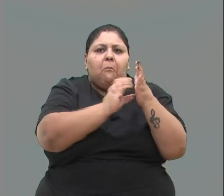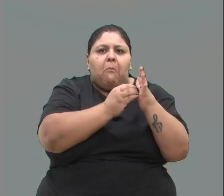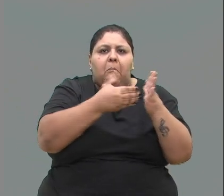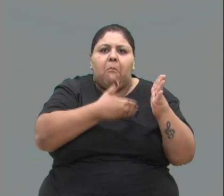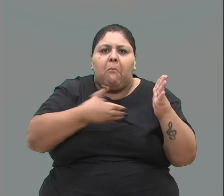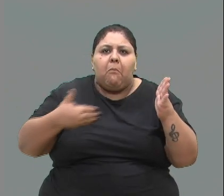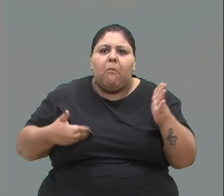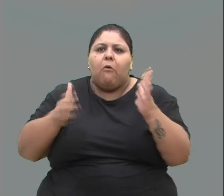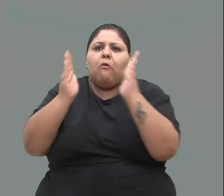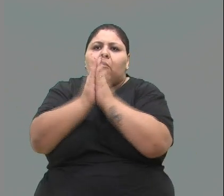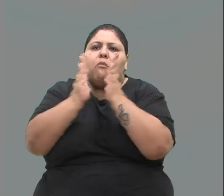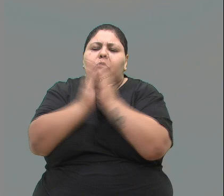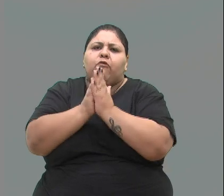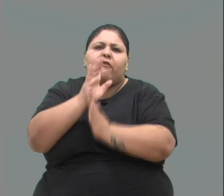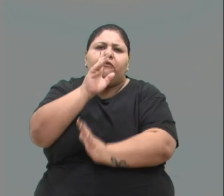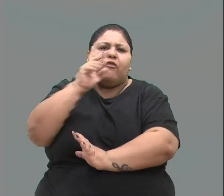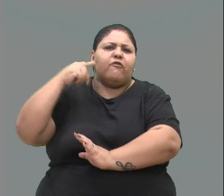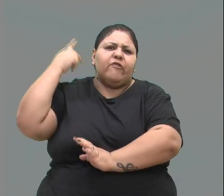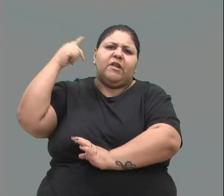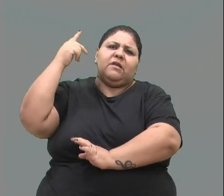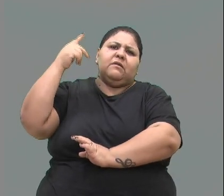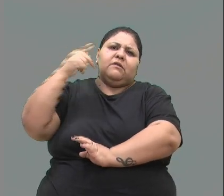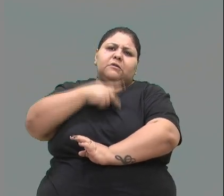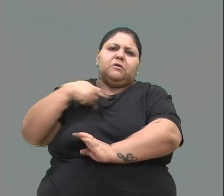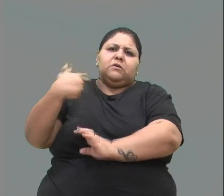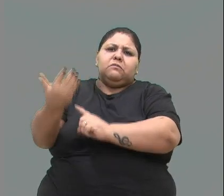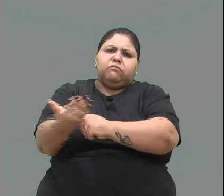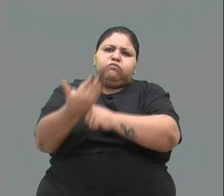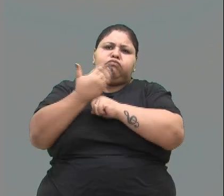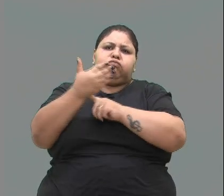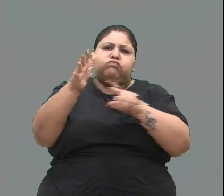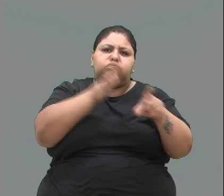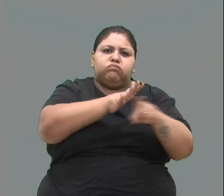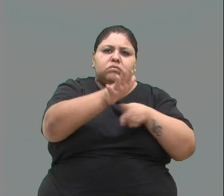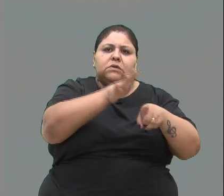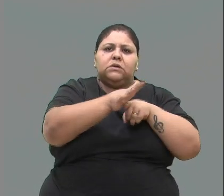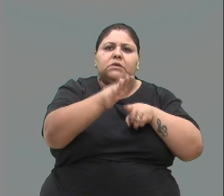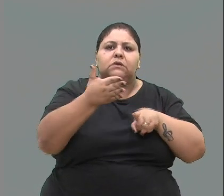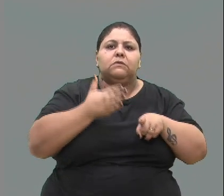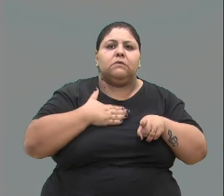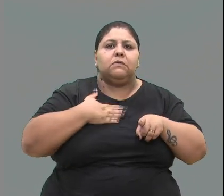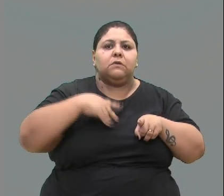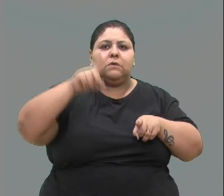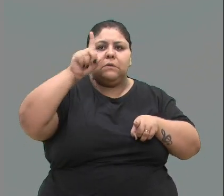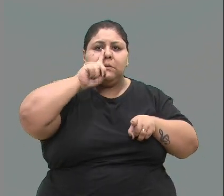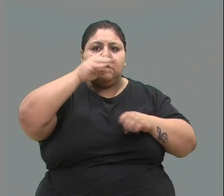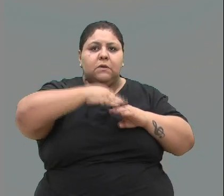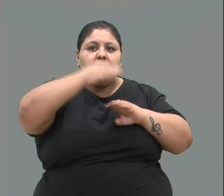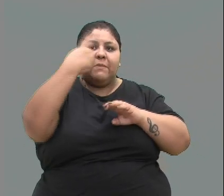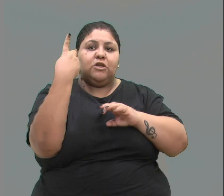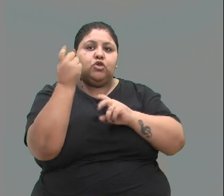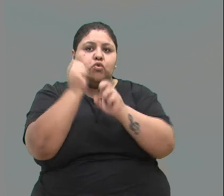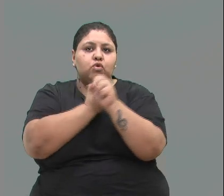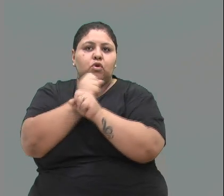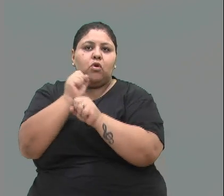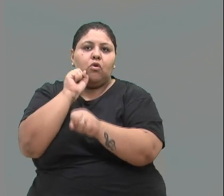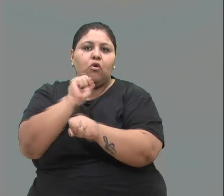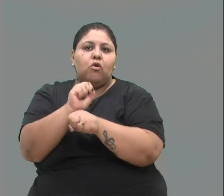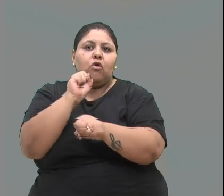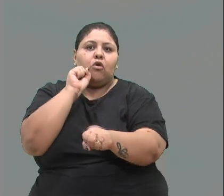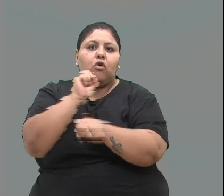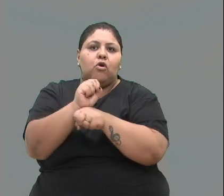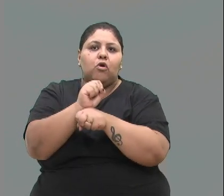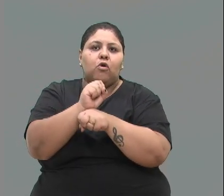Por favor, vereador Ricardo Zanquim, nos ajude com essa demanda. Minha mãe, há mais de um ano, aguarda uma